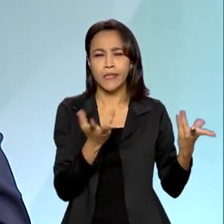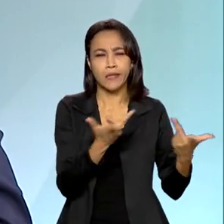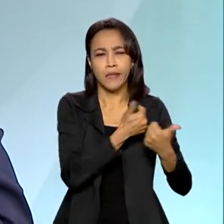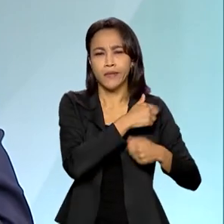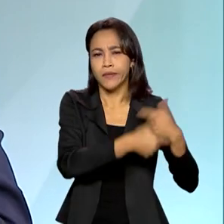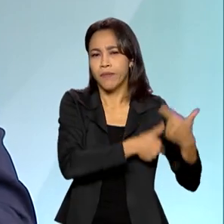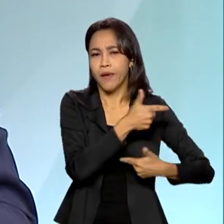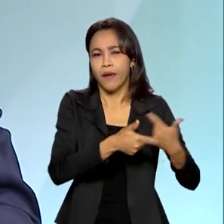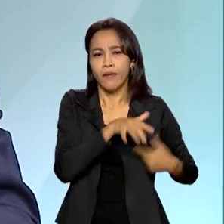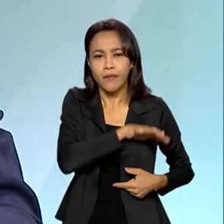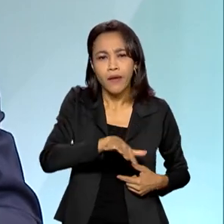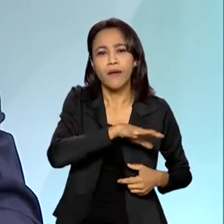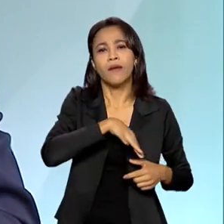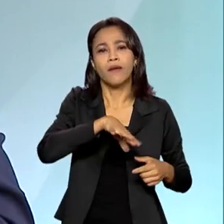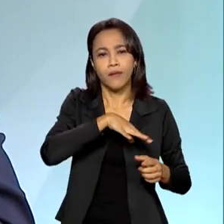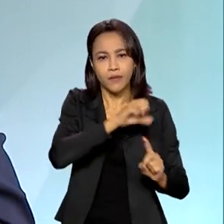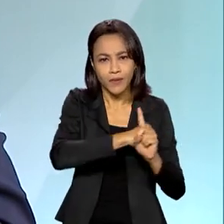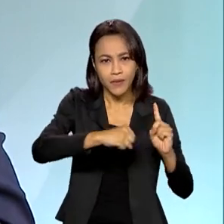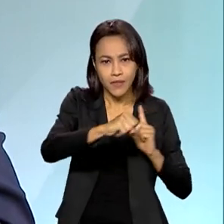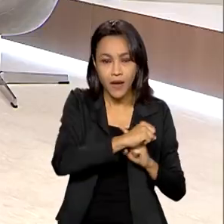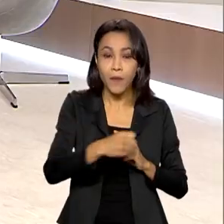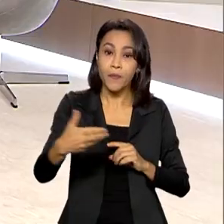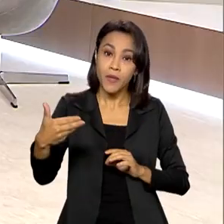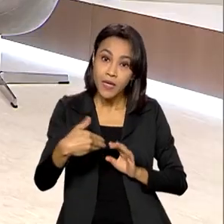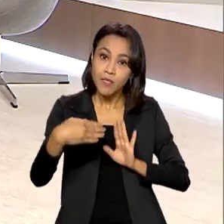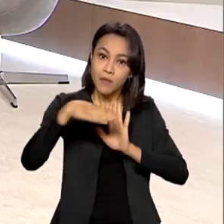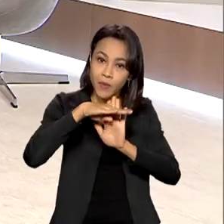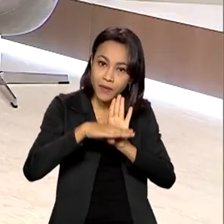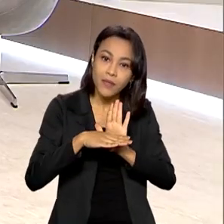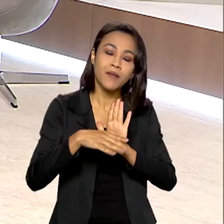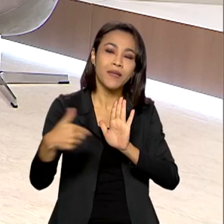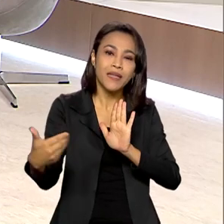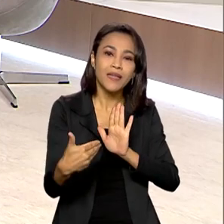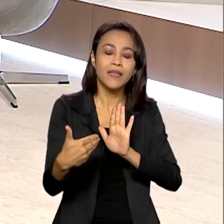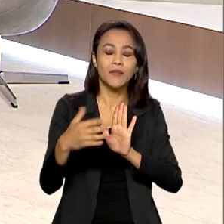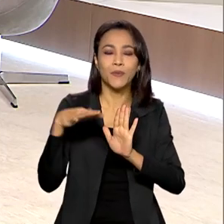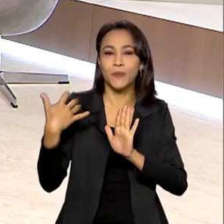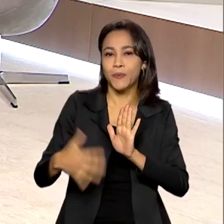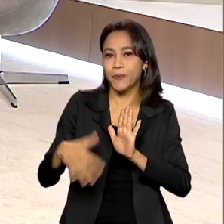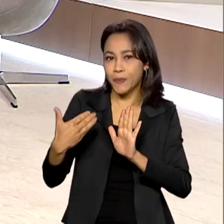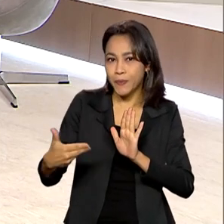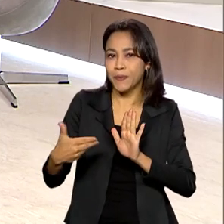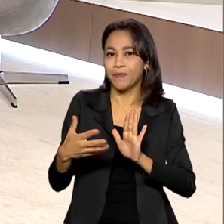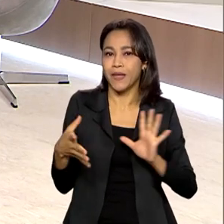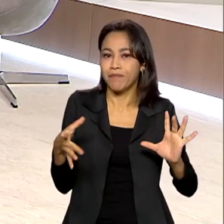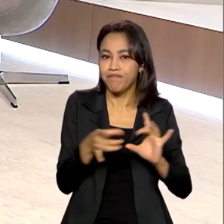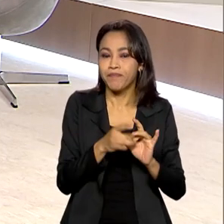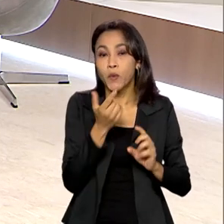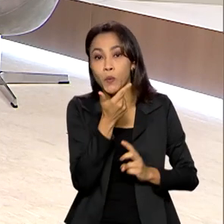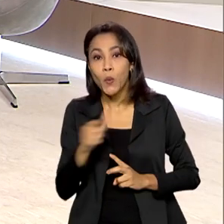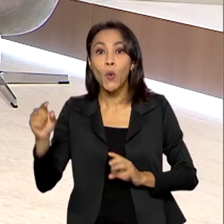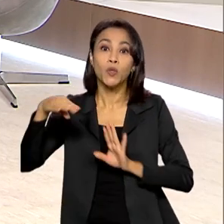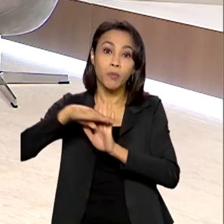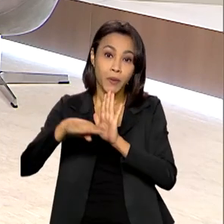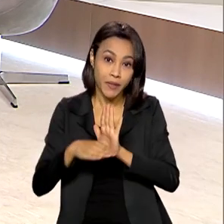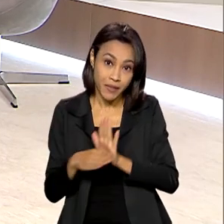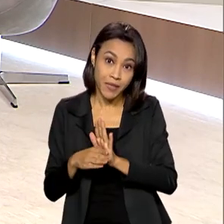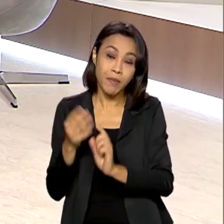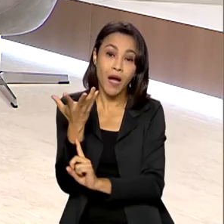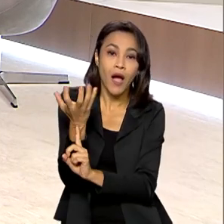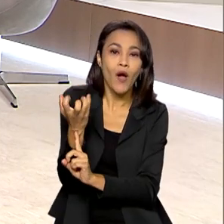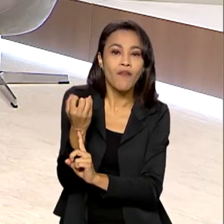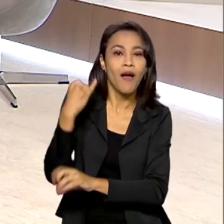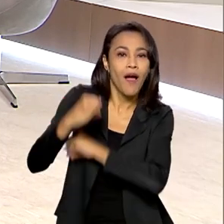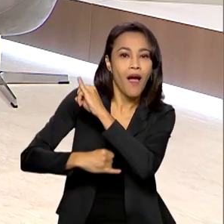social e esse programa Brasileiros pelo Brasil, ele se destaca em relação a esse tema. O outro programa, o Wi-Fi Brasil, de